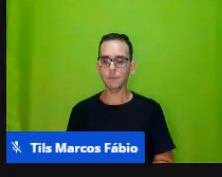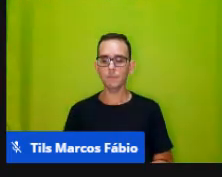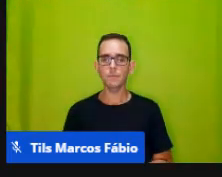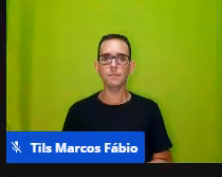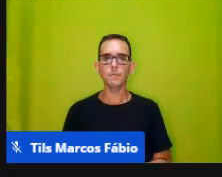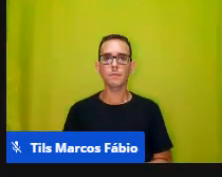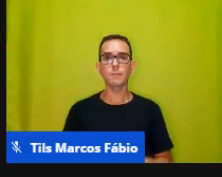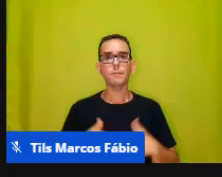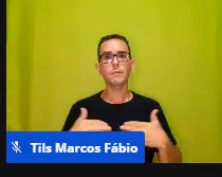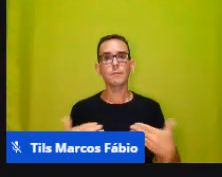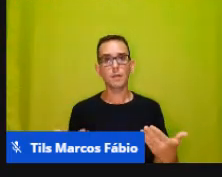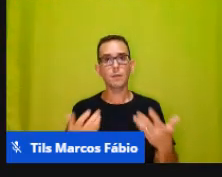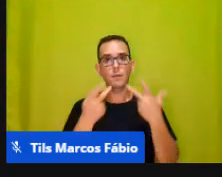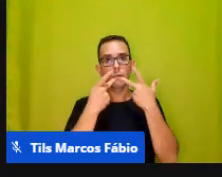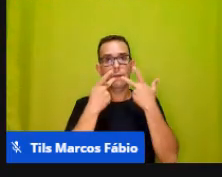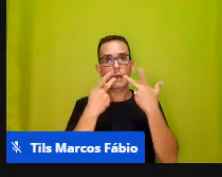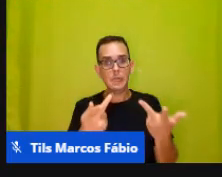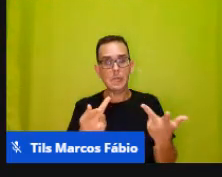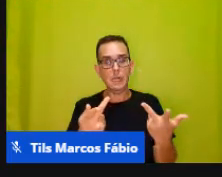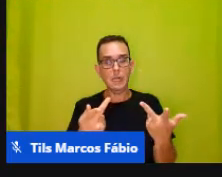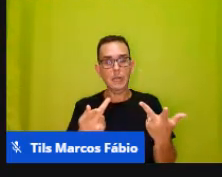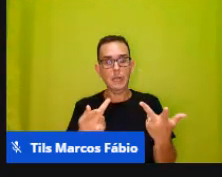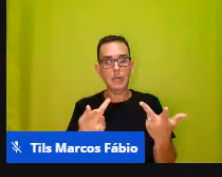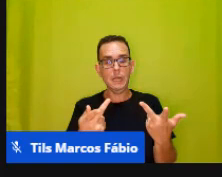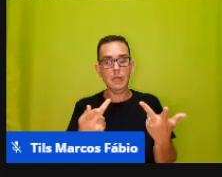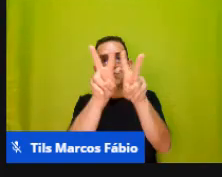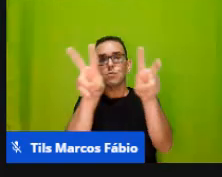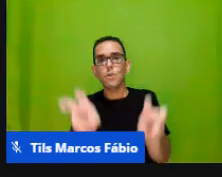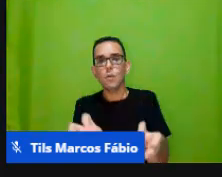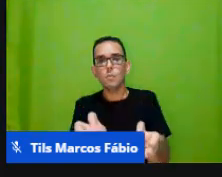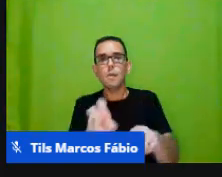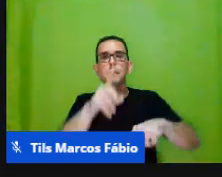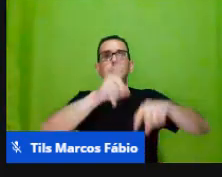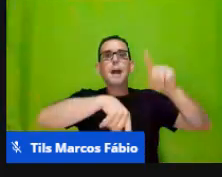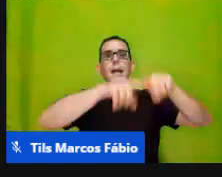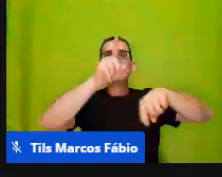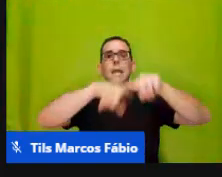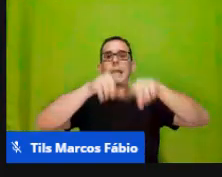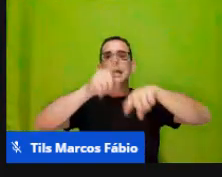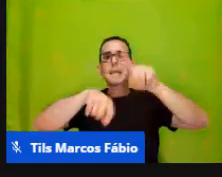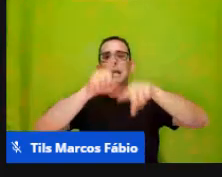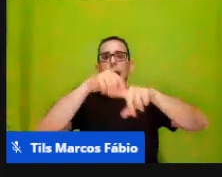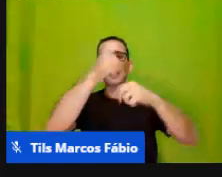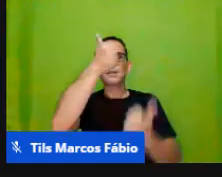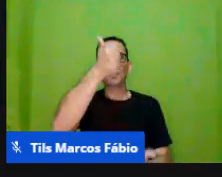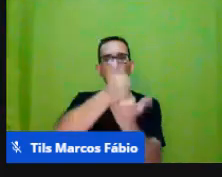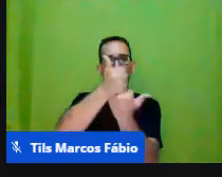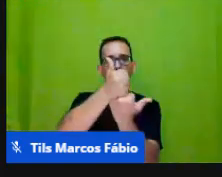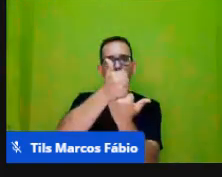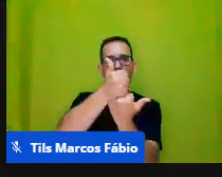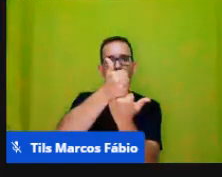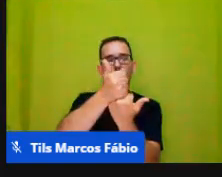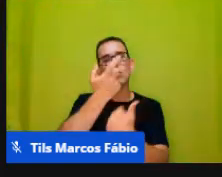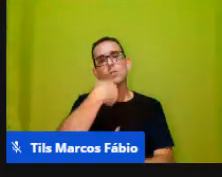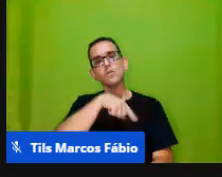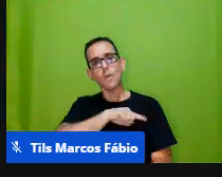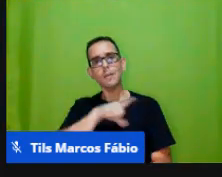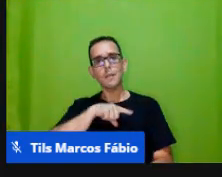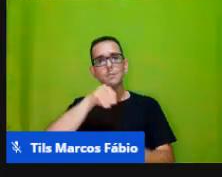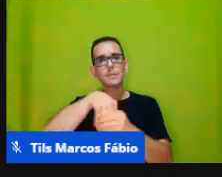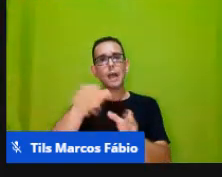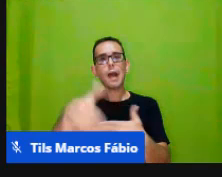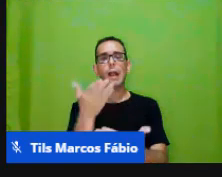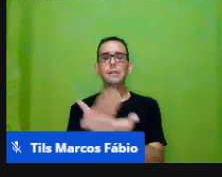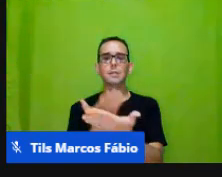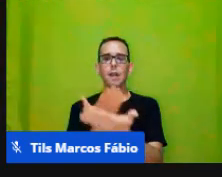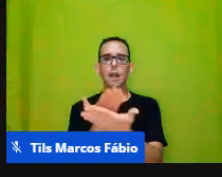Bom, vamos falar um pouquinho agora dos materiais alguns materiais de apoio que nós vamos ter na nossa sala de aula, né?